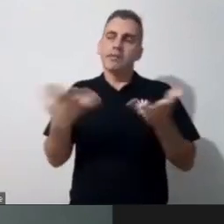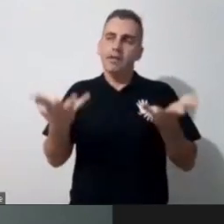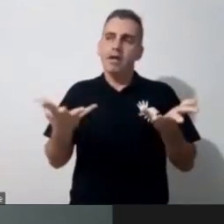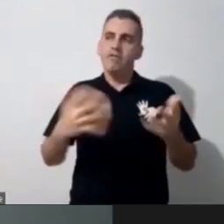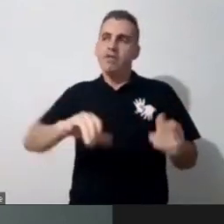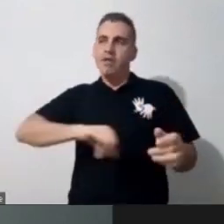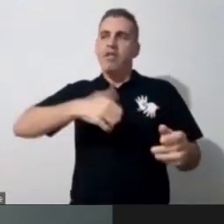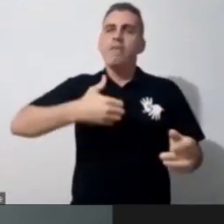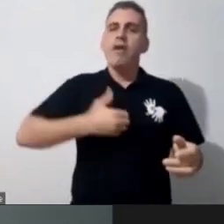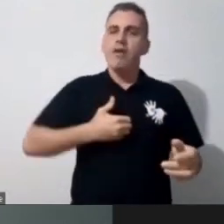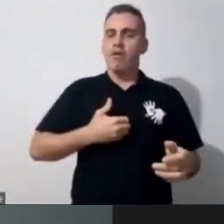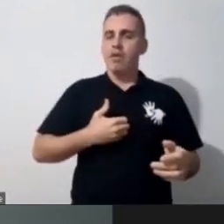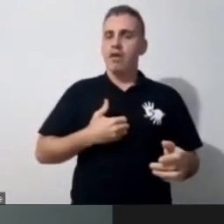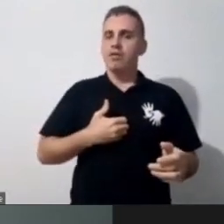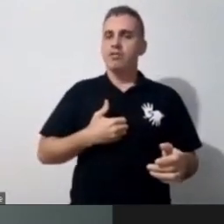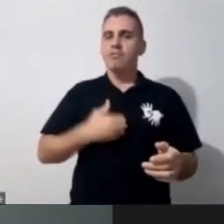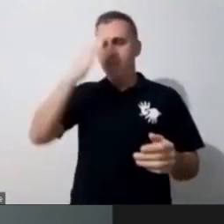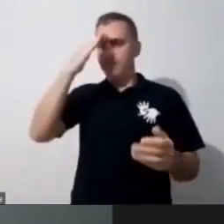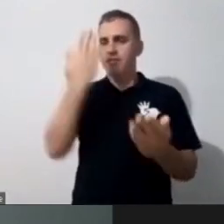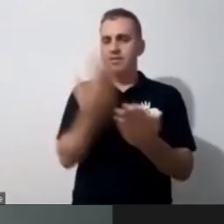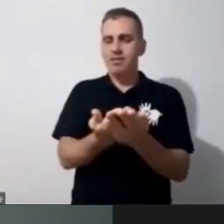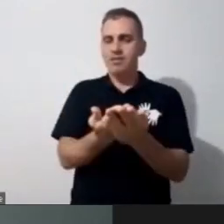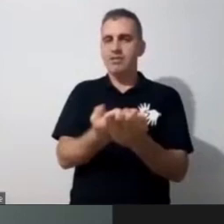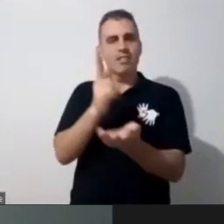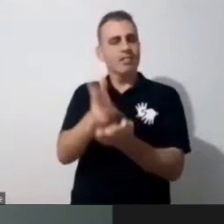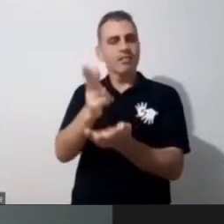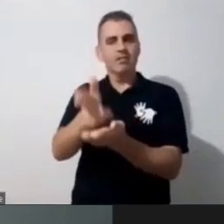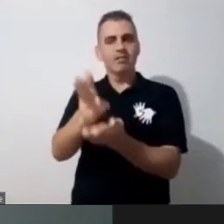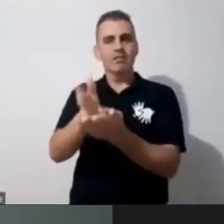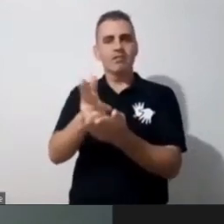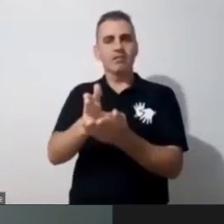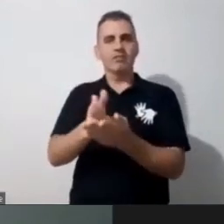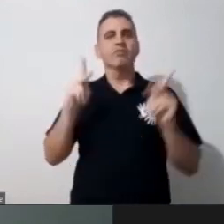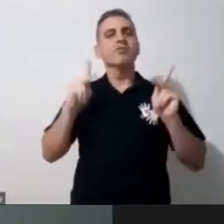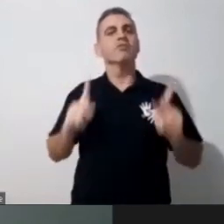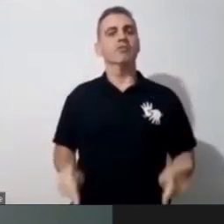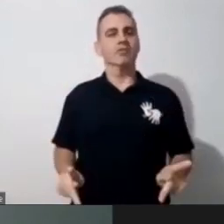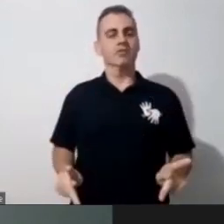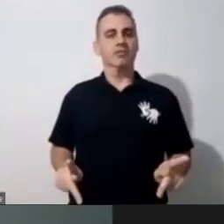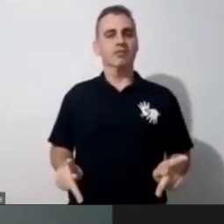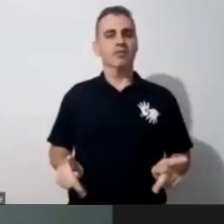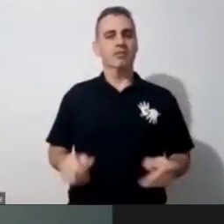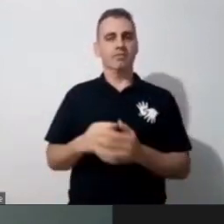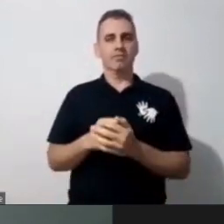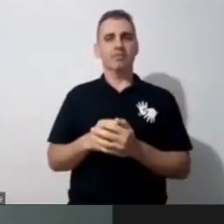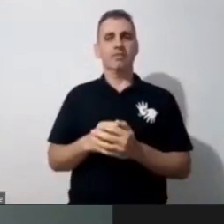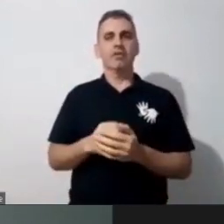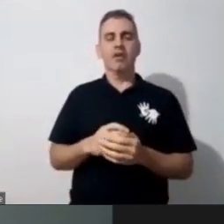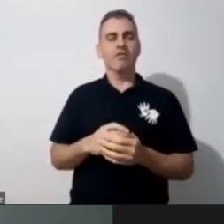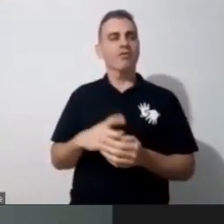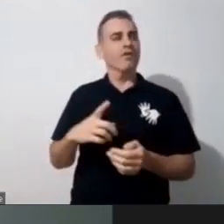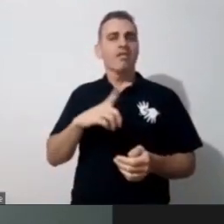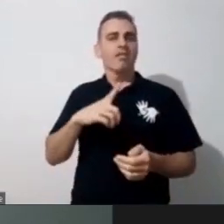né, para seguir acreditando nas pessoas, porque a gente não forma a pessoa, a gente troca a